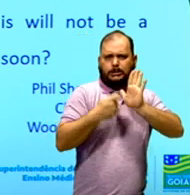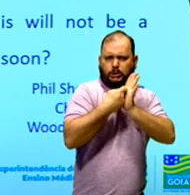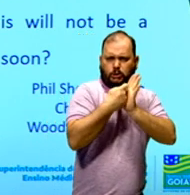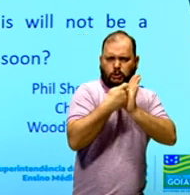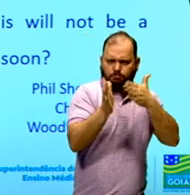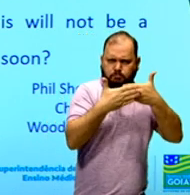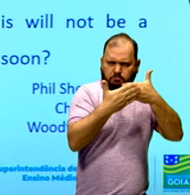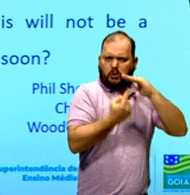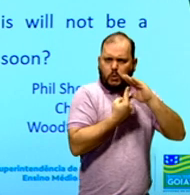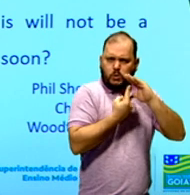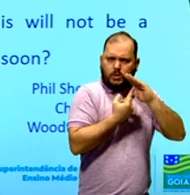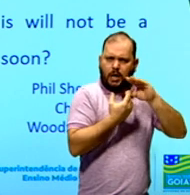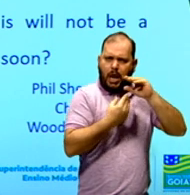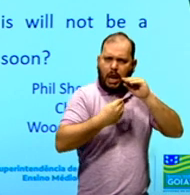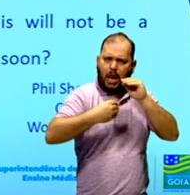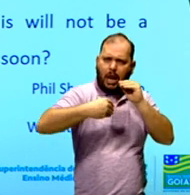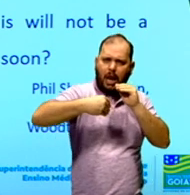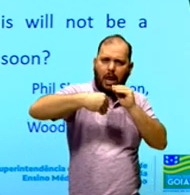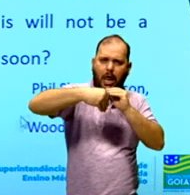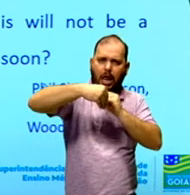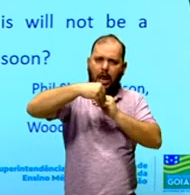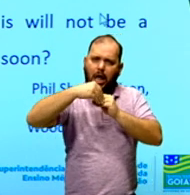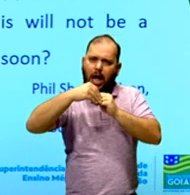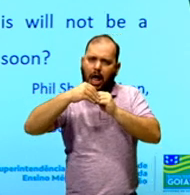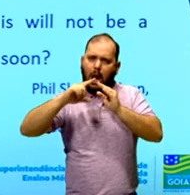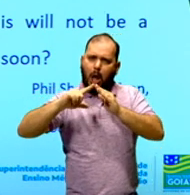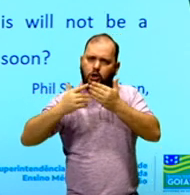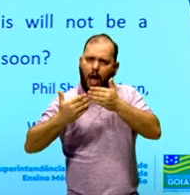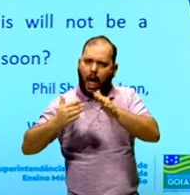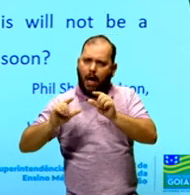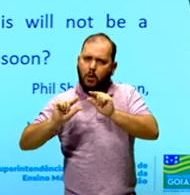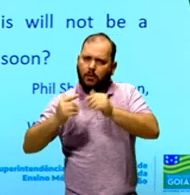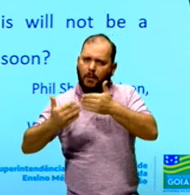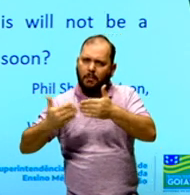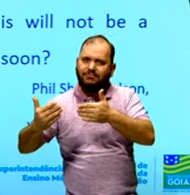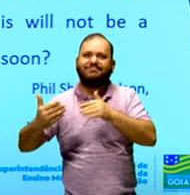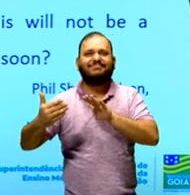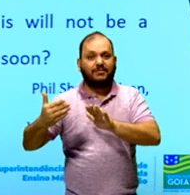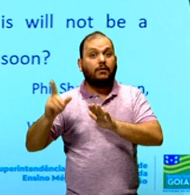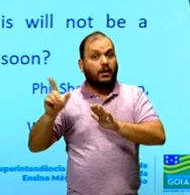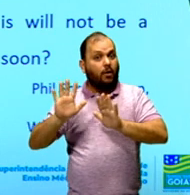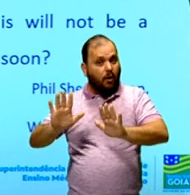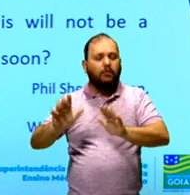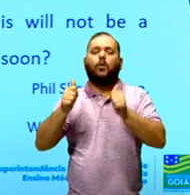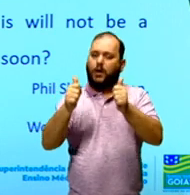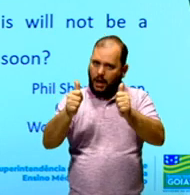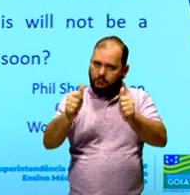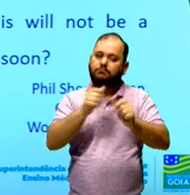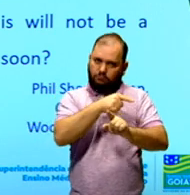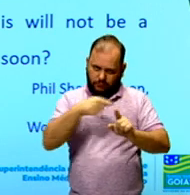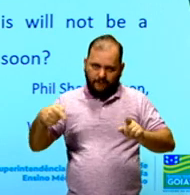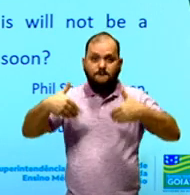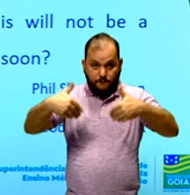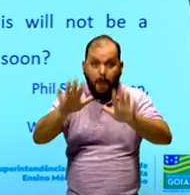mas com a mensagem permanece em alerta. O nosso autor escreve então a carta para jornal dizendo que ele se